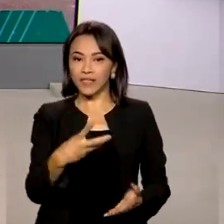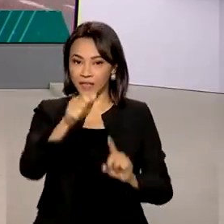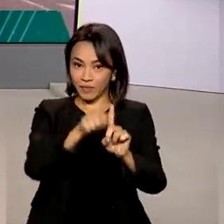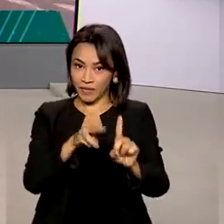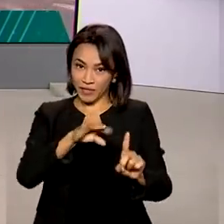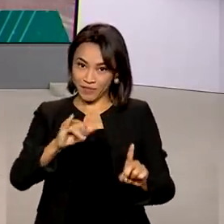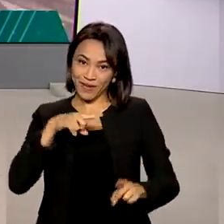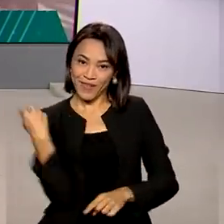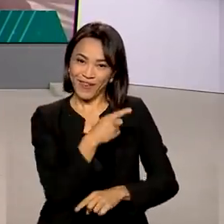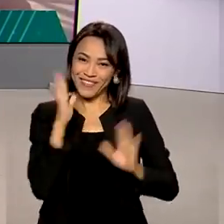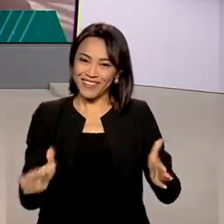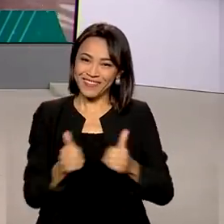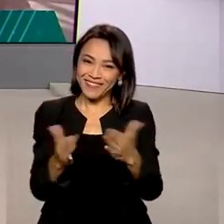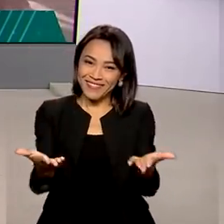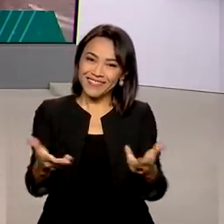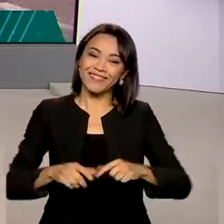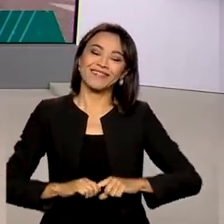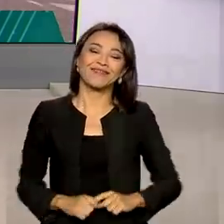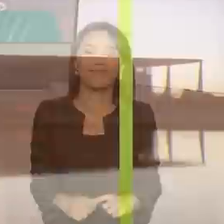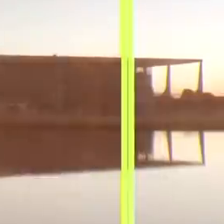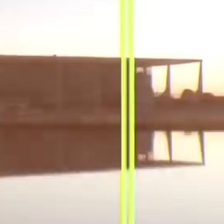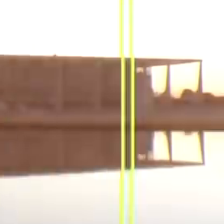maio. O Brasil em Dia já está no ar.